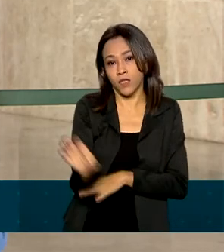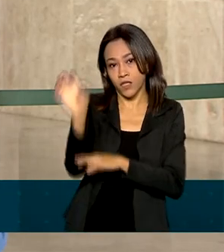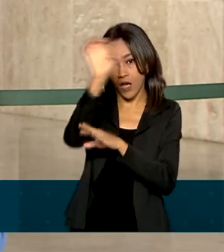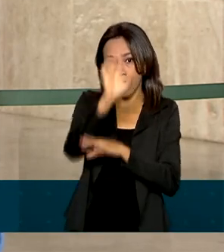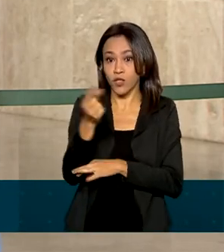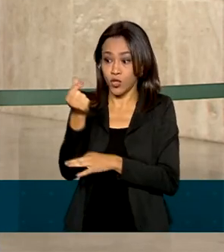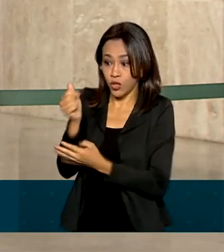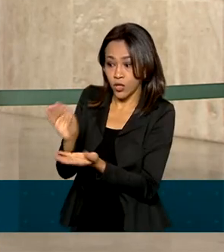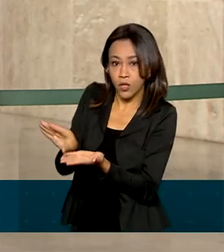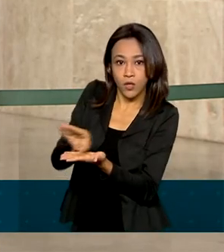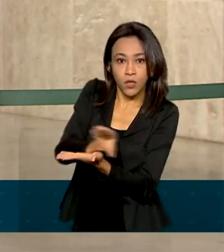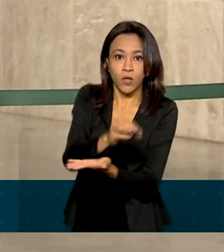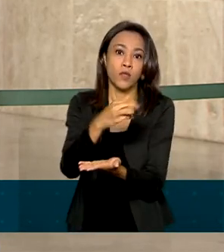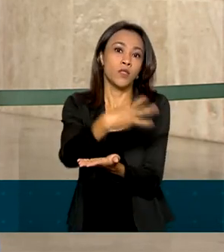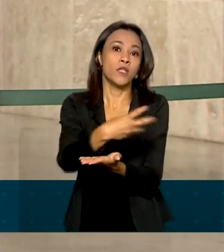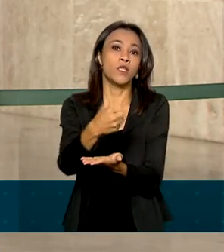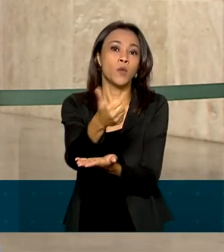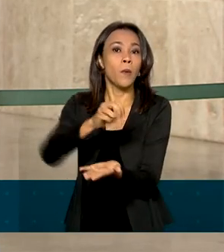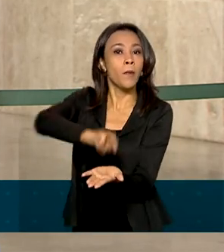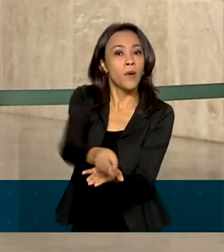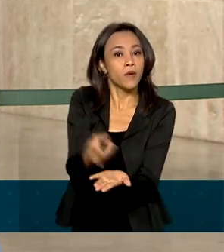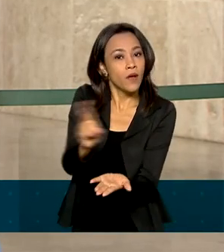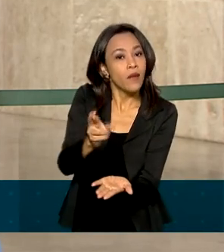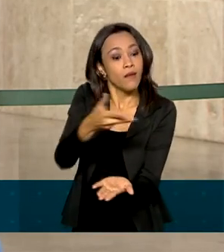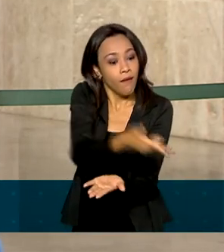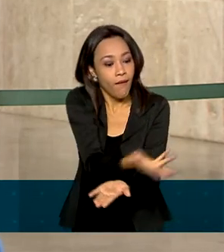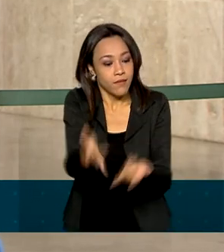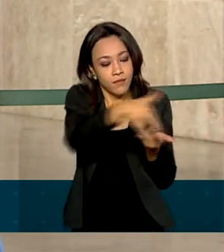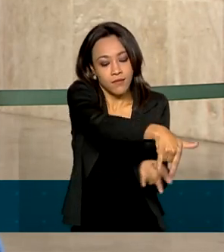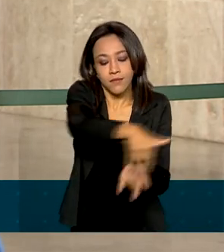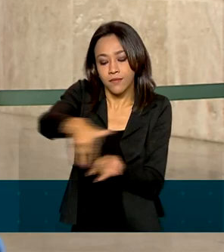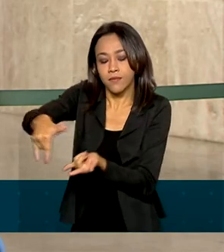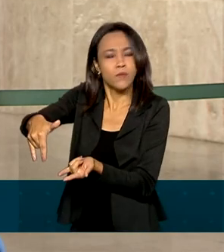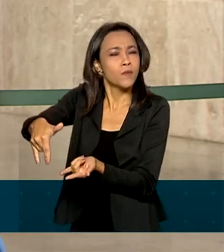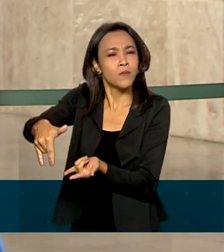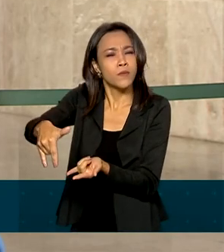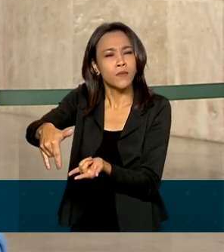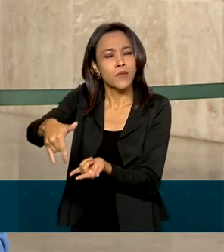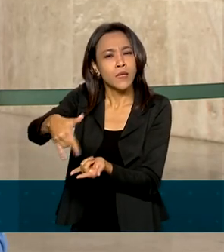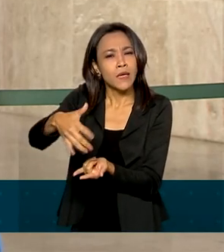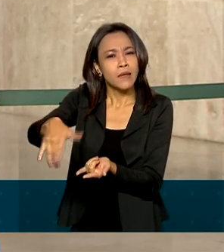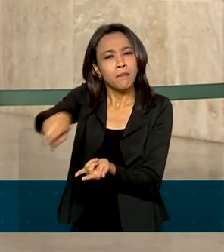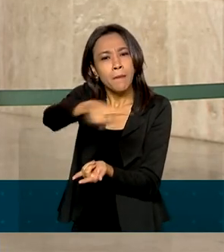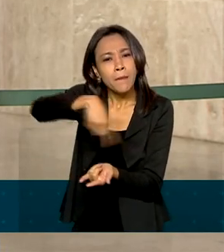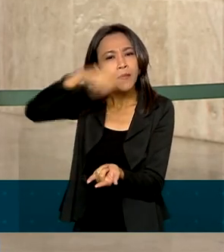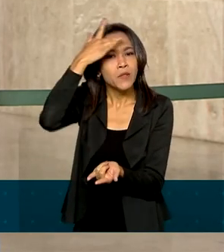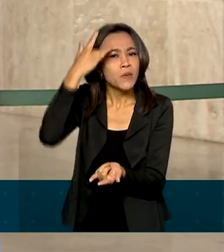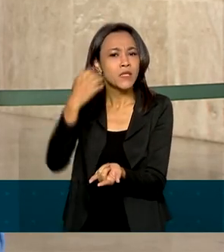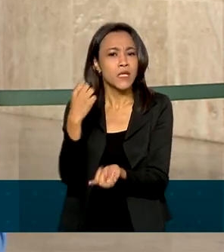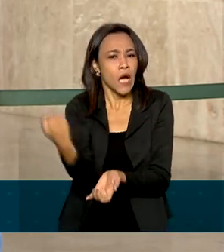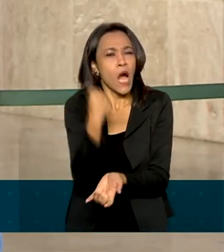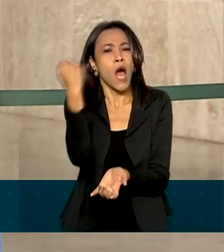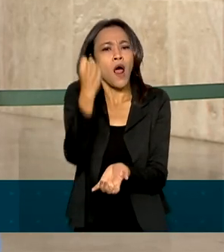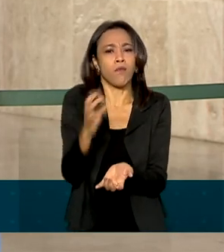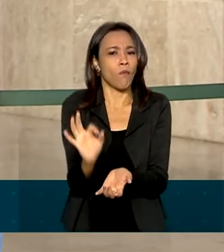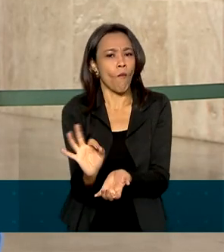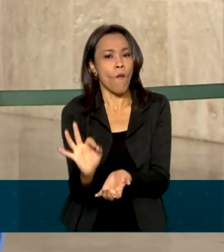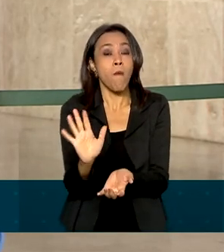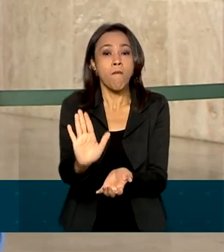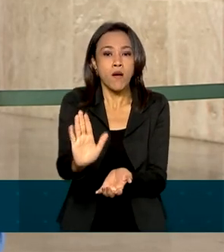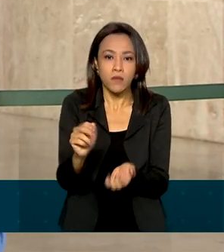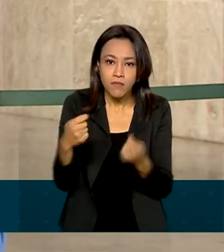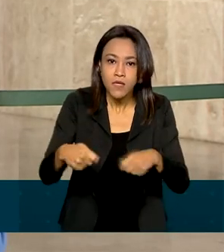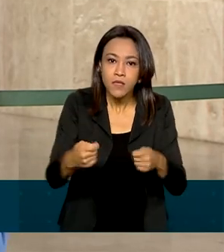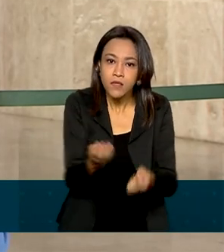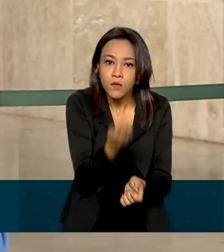31 milhões de reais. Esses leitos são para aqueles pacientes que não estão com casos tão graves da Covid-19, mas que precisam